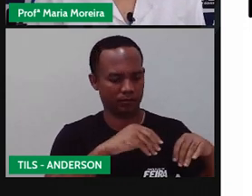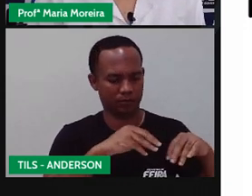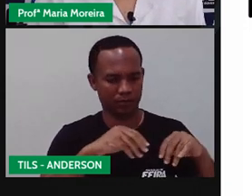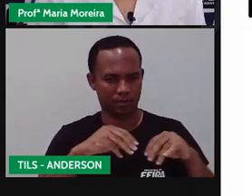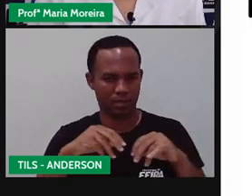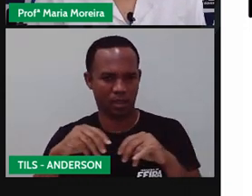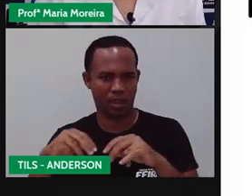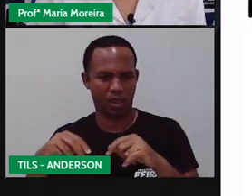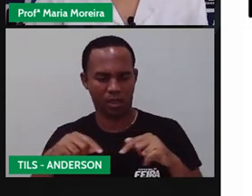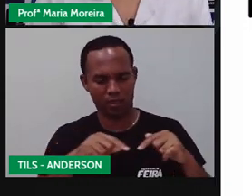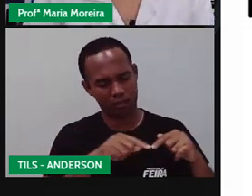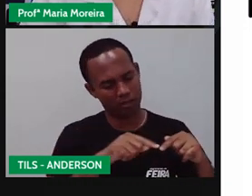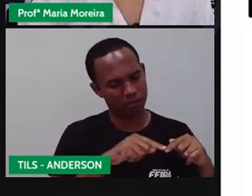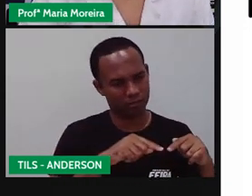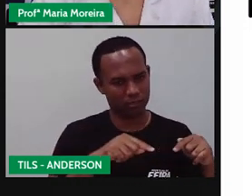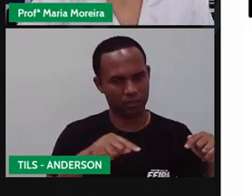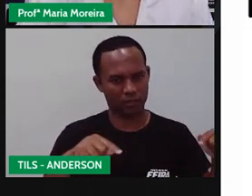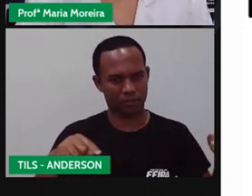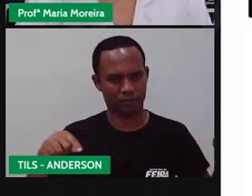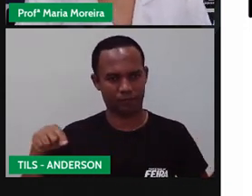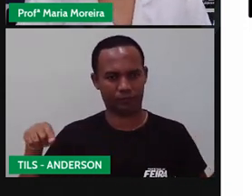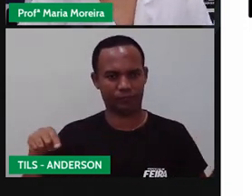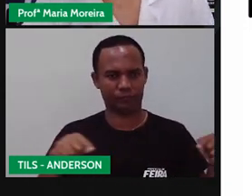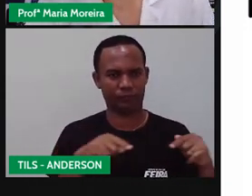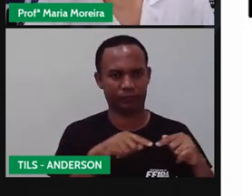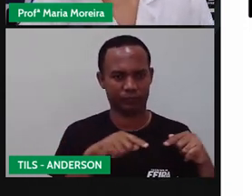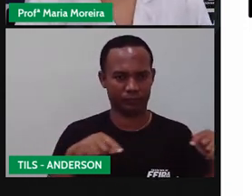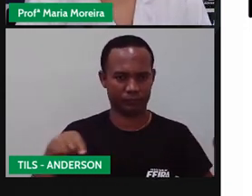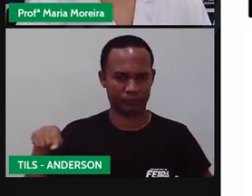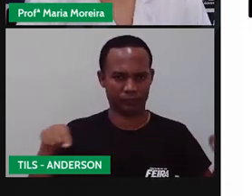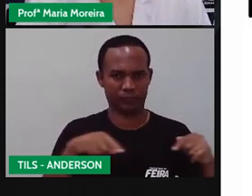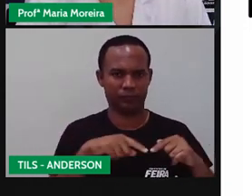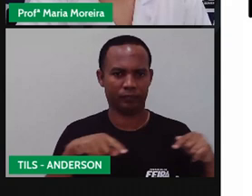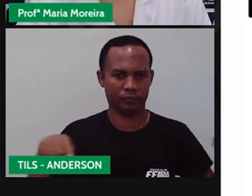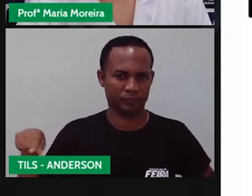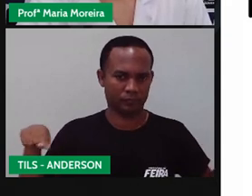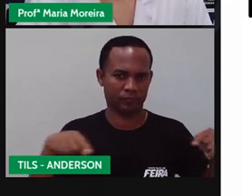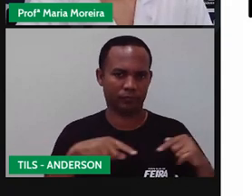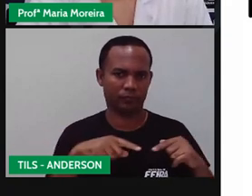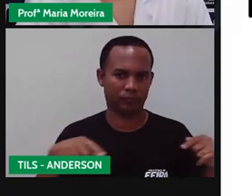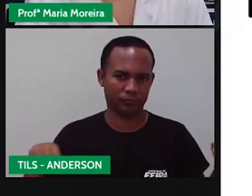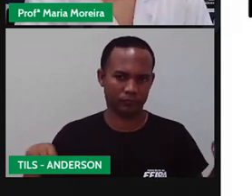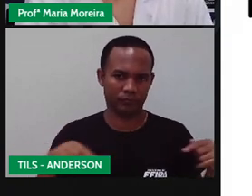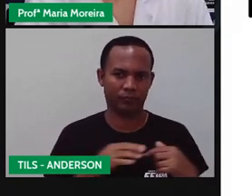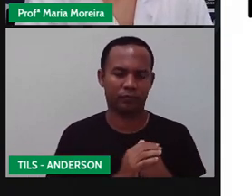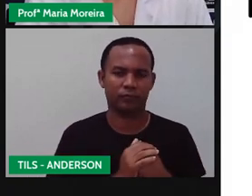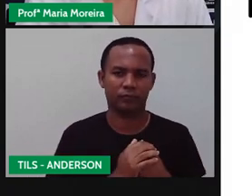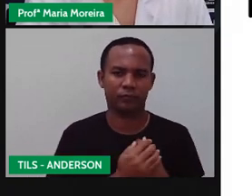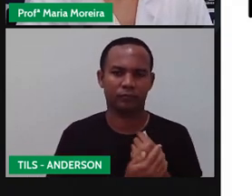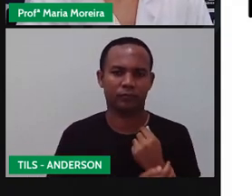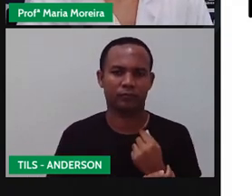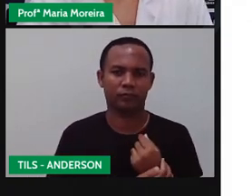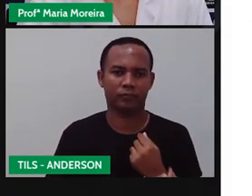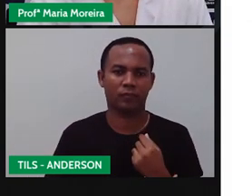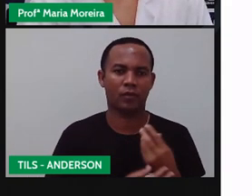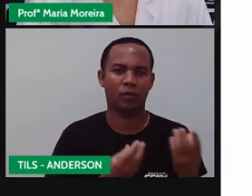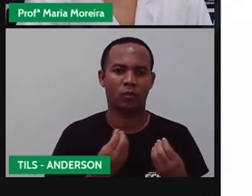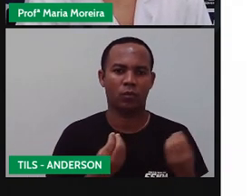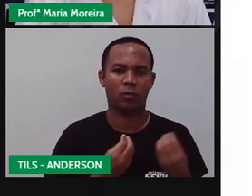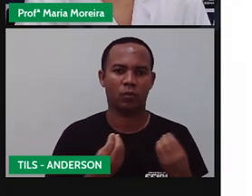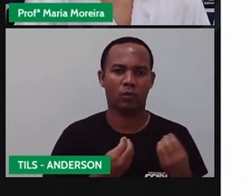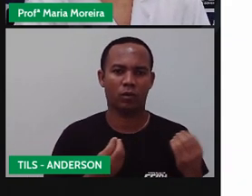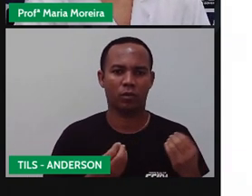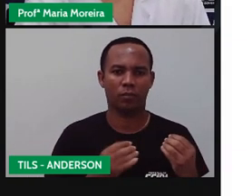vivo ou morto, né? Isso aí. Vivo, morto, morto, vivo. E aí o que é acontece, né?